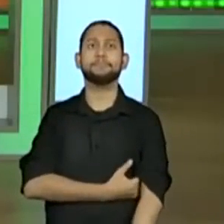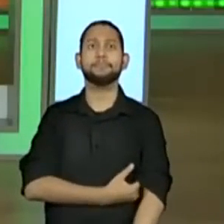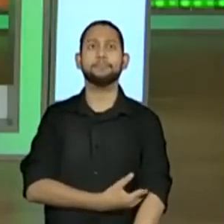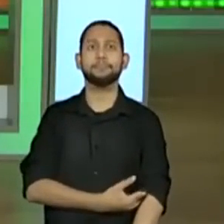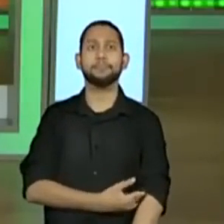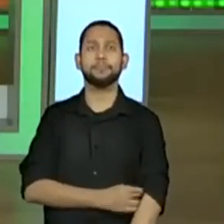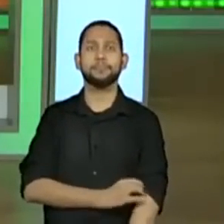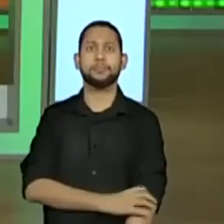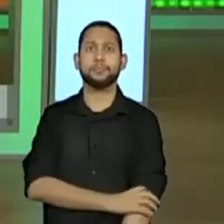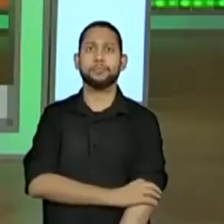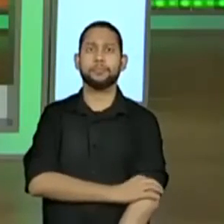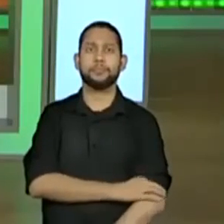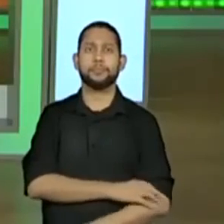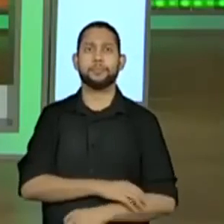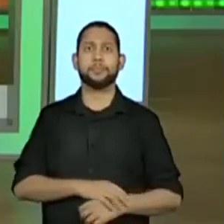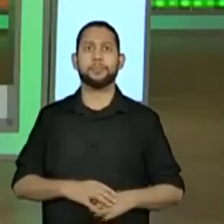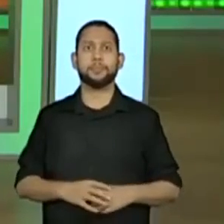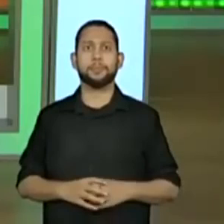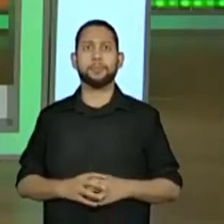Seguimos.